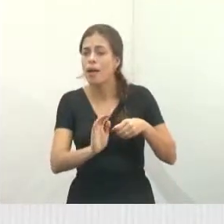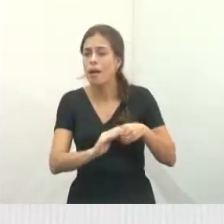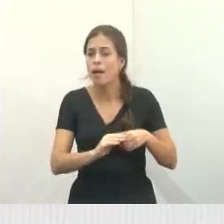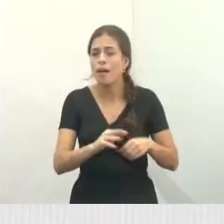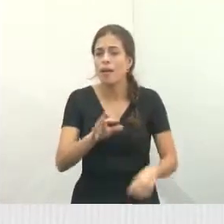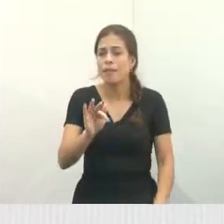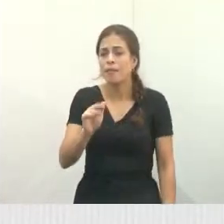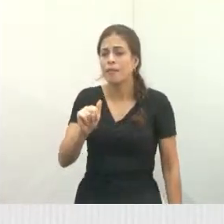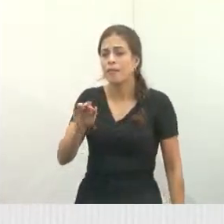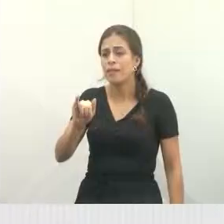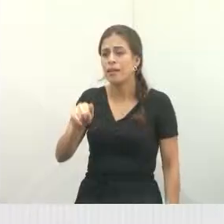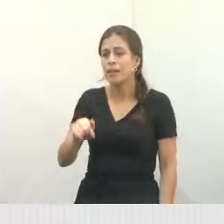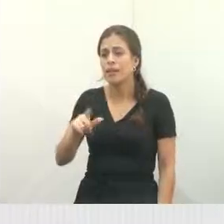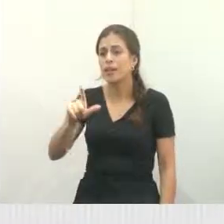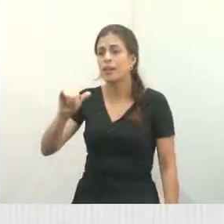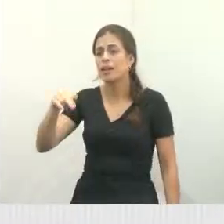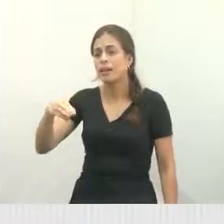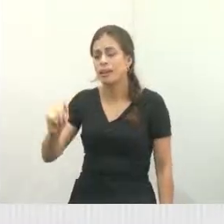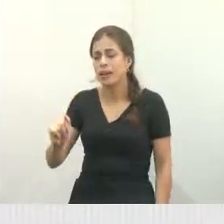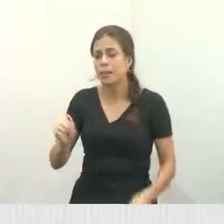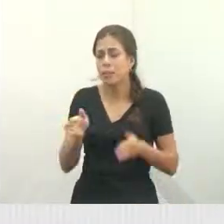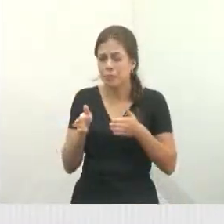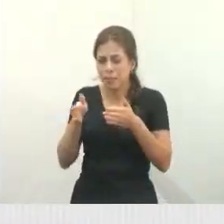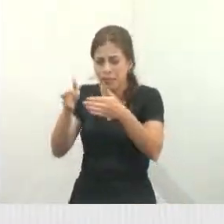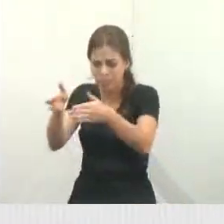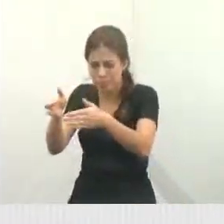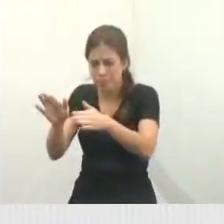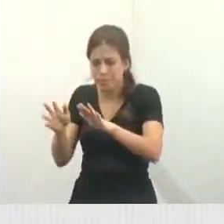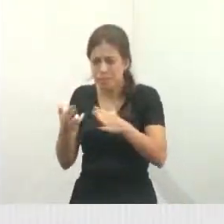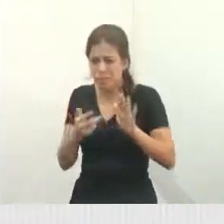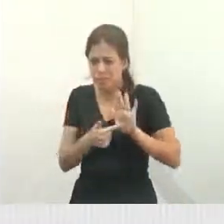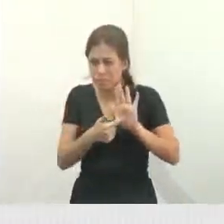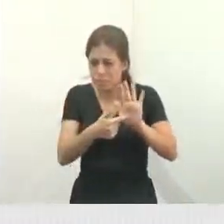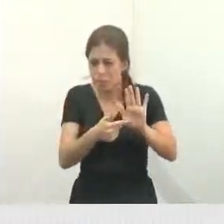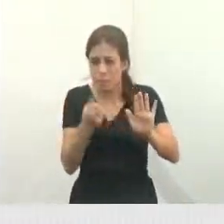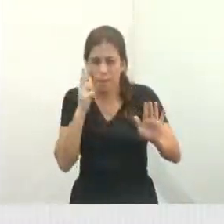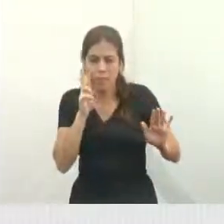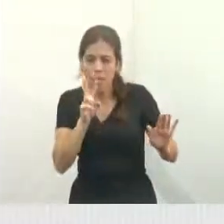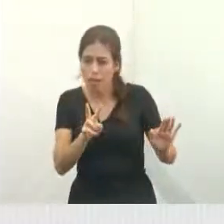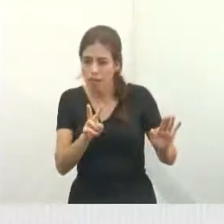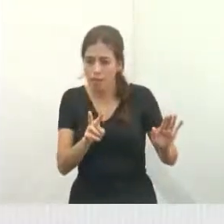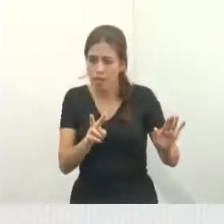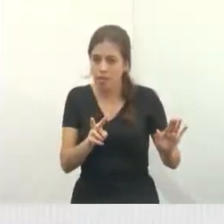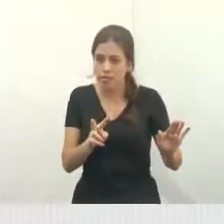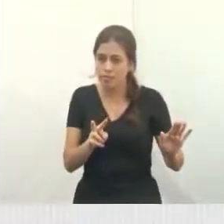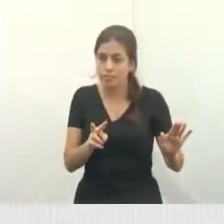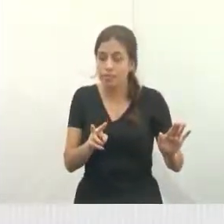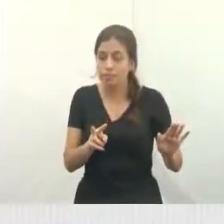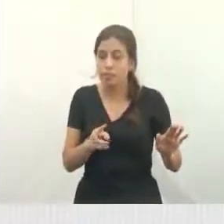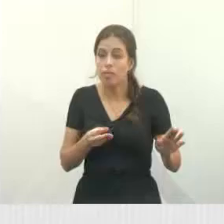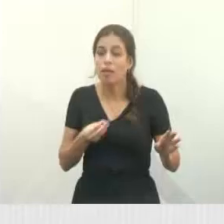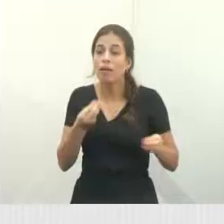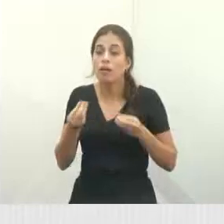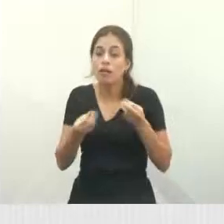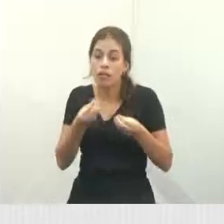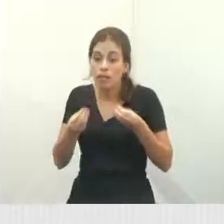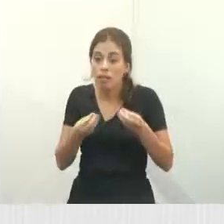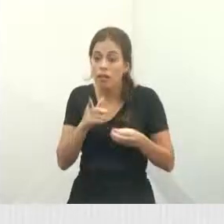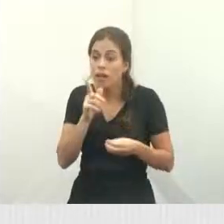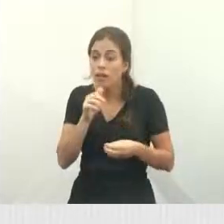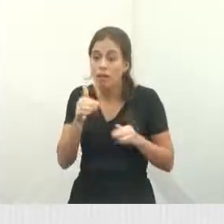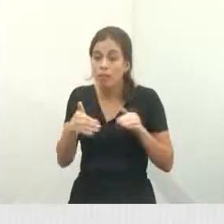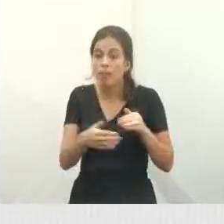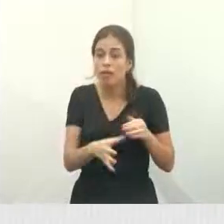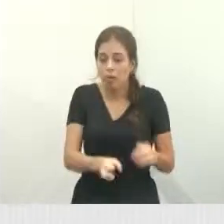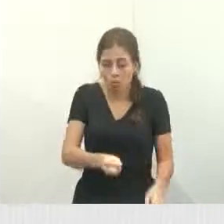Sentido. A gente está colocando aqui para vocês verem. Olha a situação. Isso aqui tudo. Olha lá, como é que a água vai passar ali.